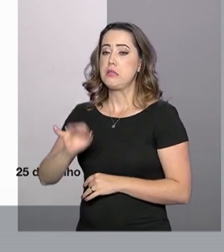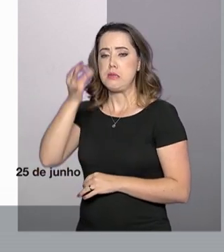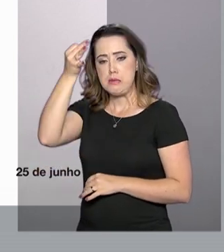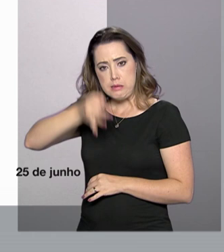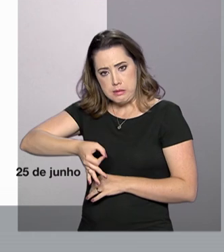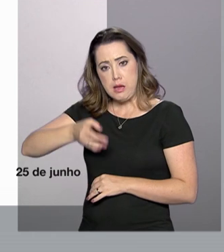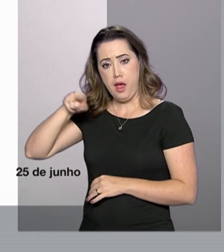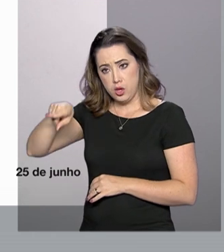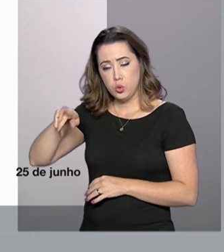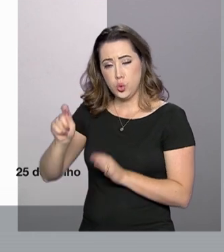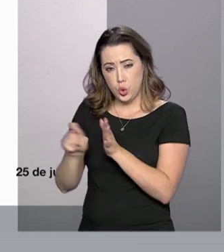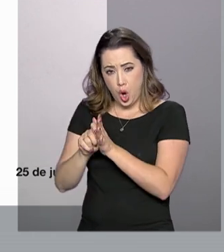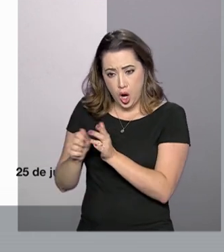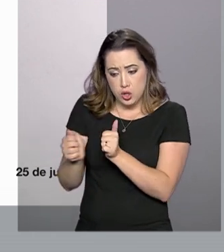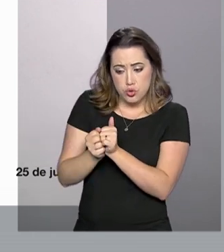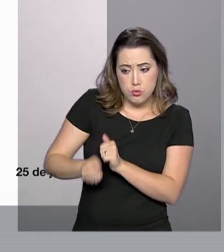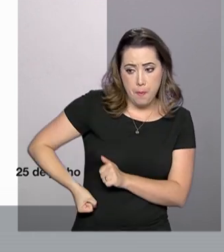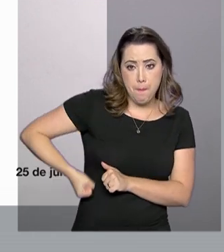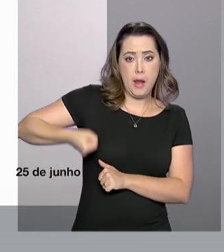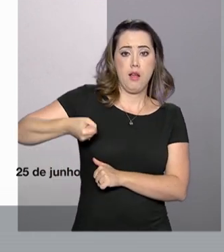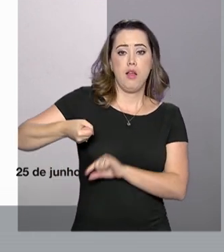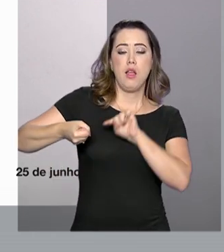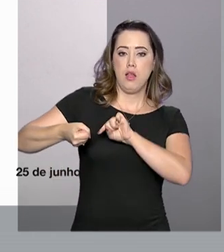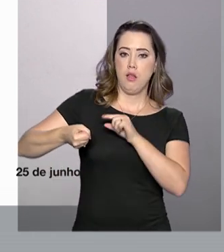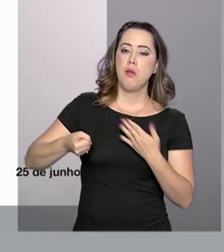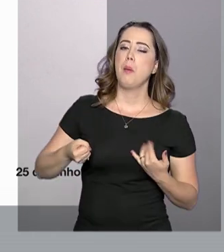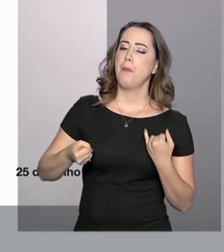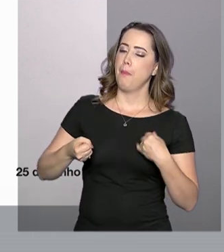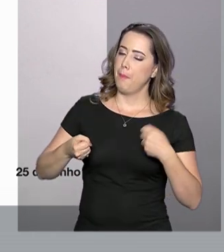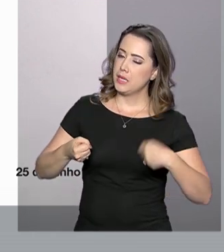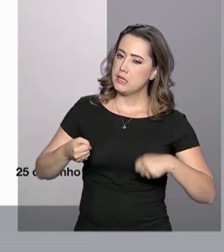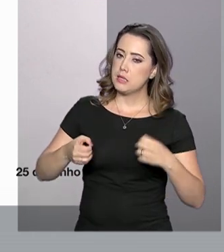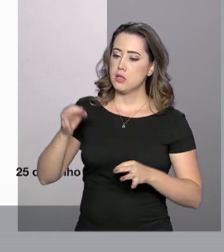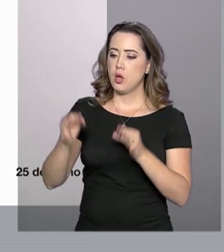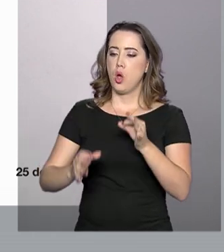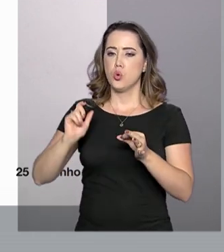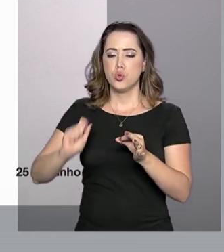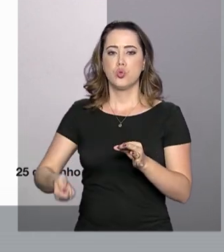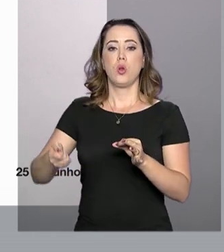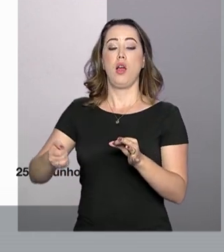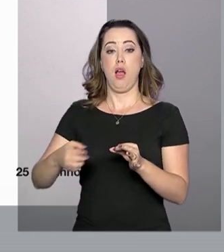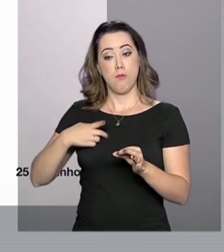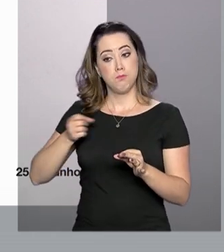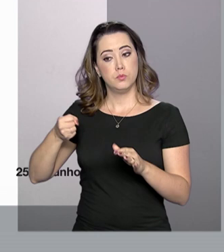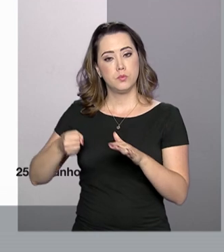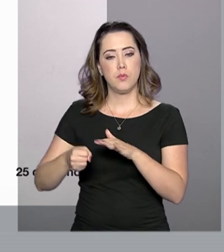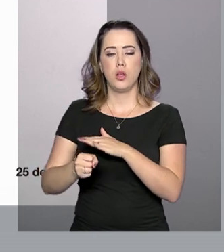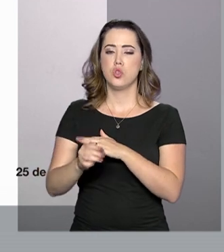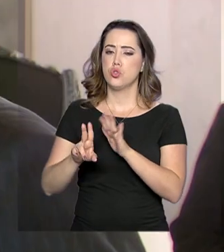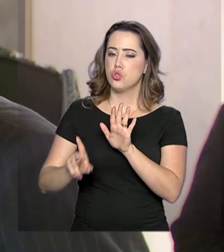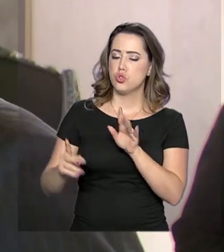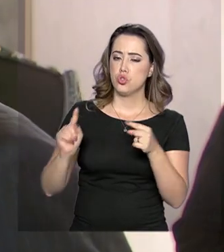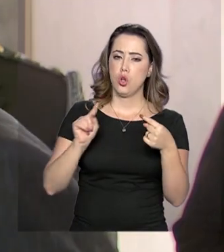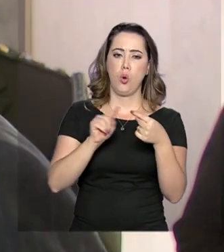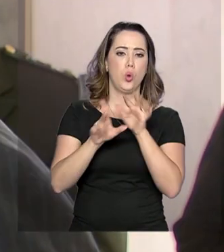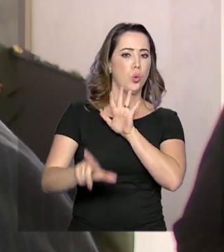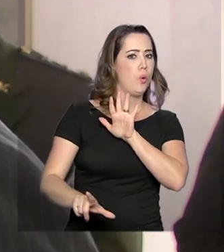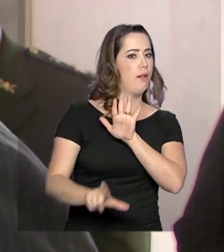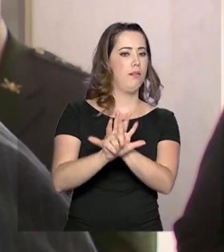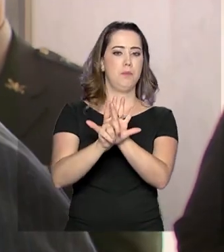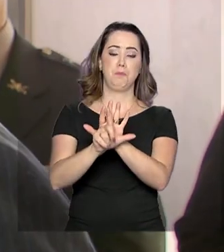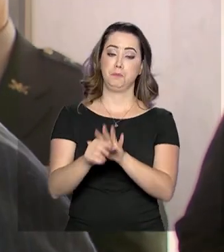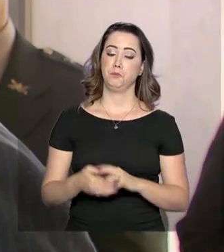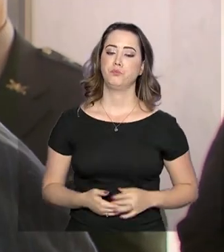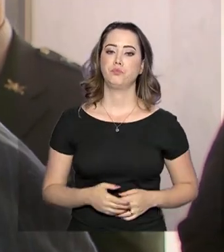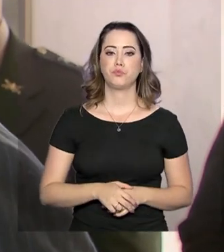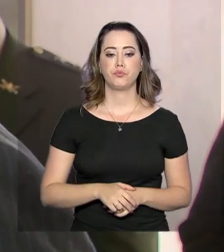seja comprovado o envolvimento do militar nesse crime, ele será julgado e condenado de acordo com a lei. Em Brasília,